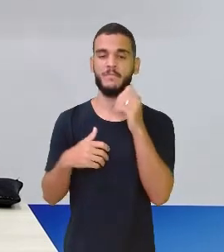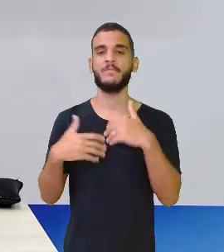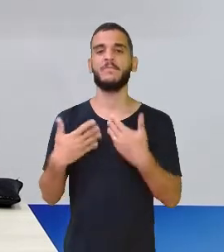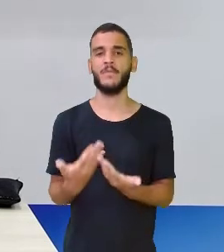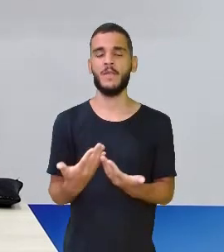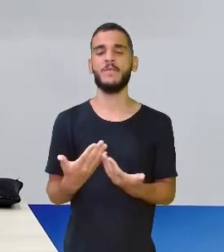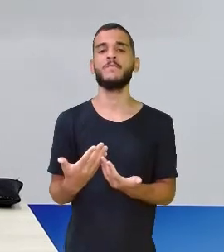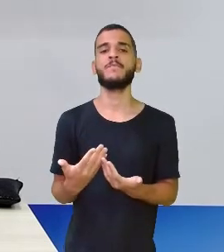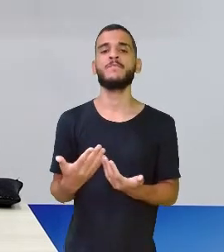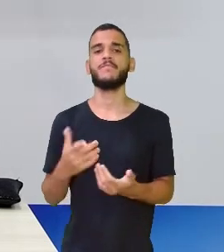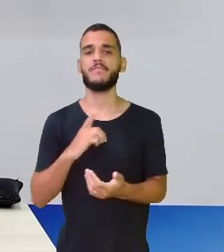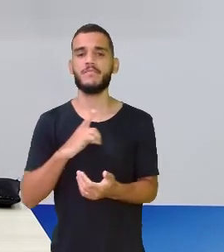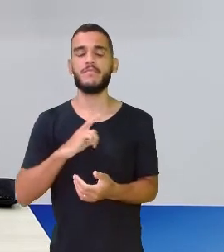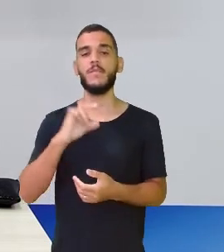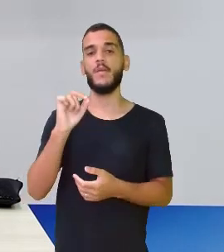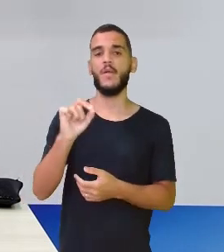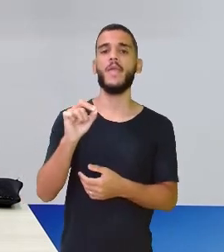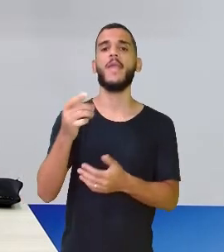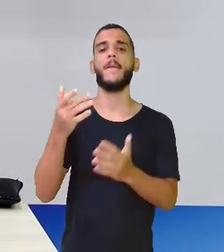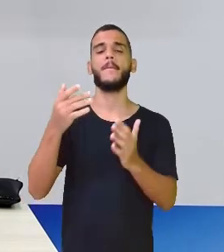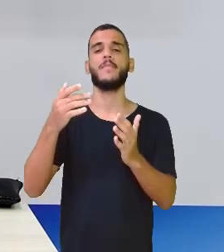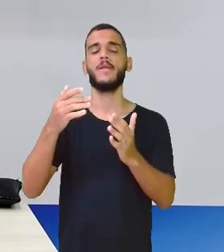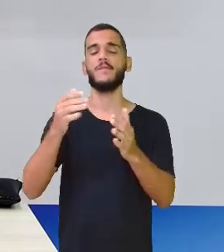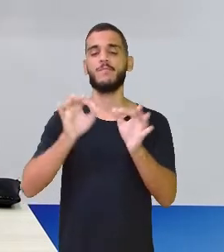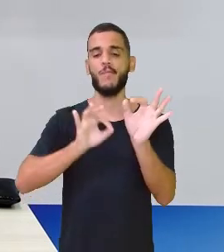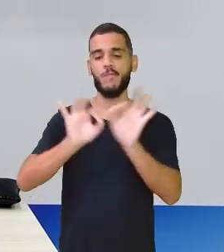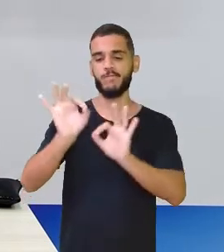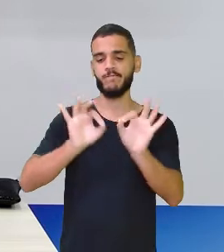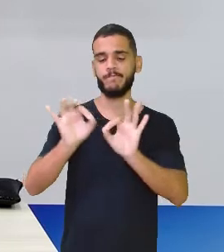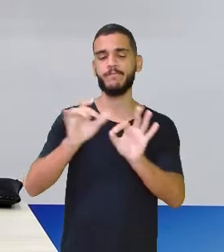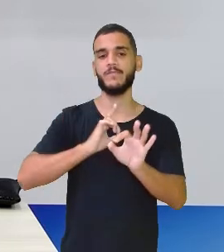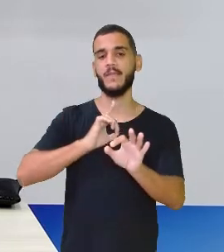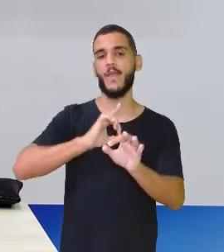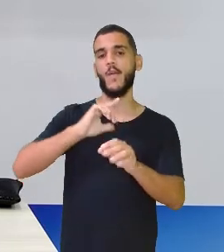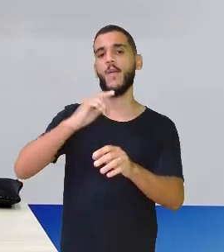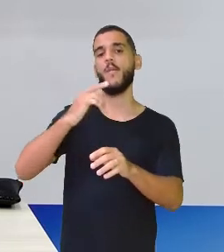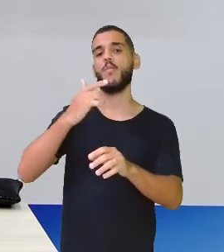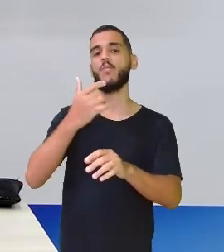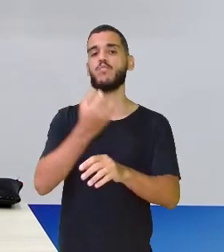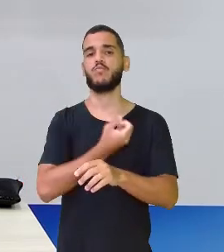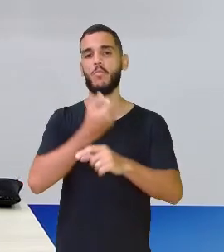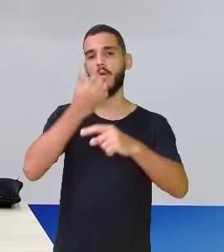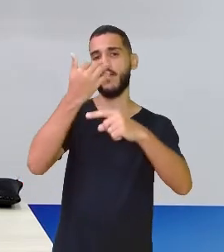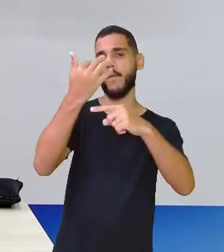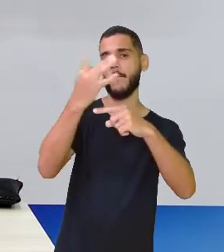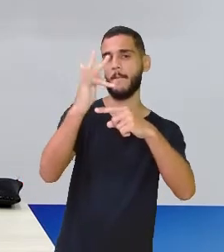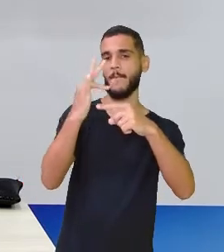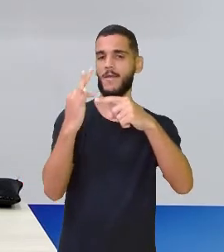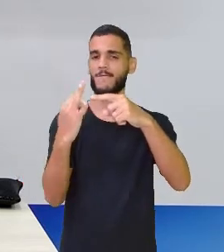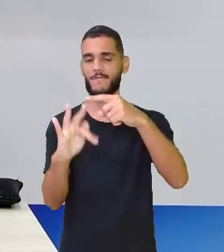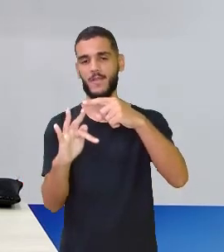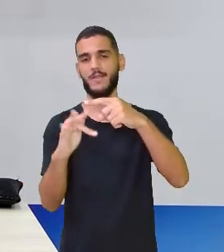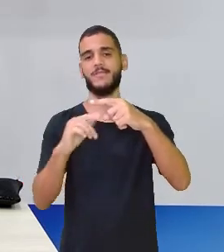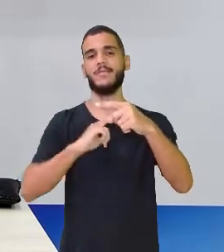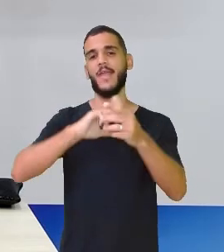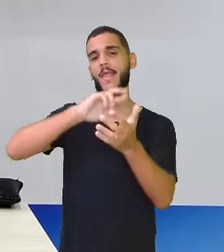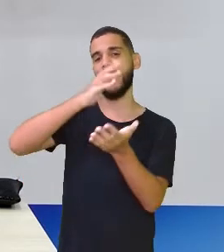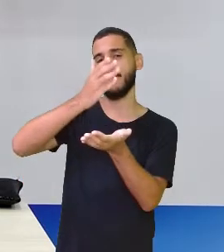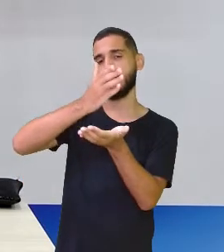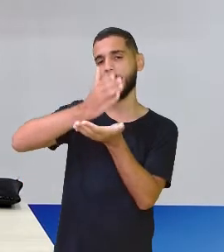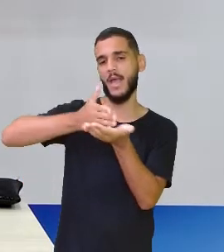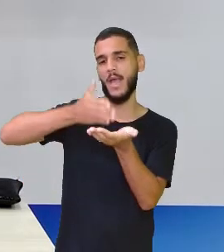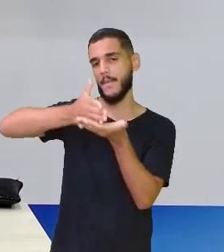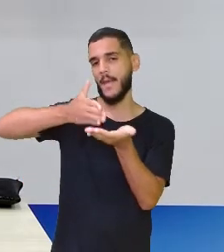eu tenho partes de um inteiro. Eu tenho o meu inteiro e divido ele em diversas